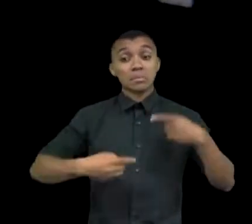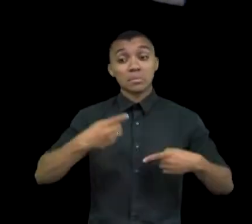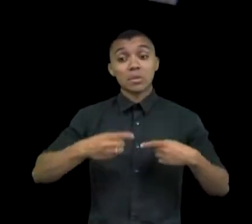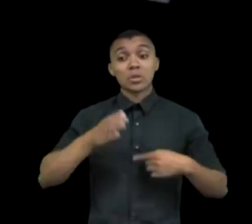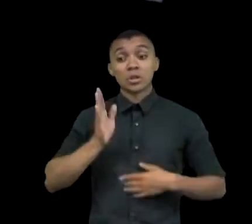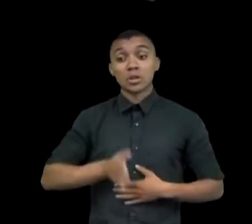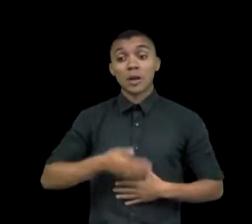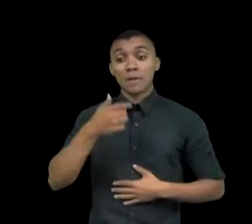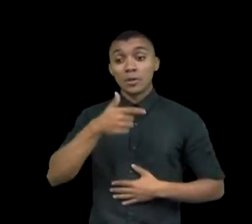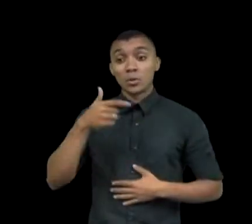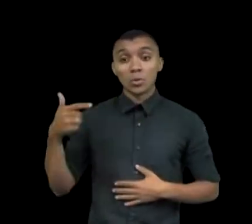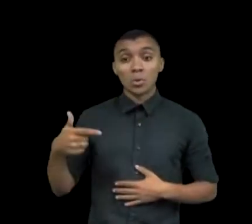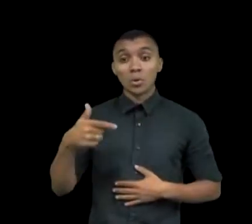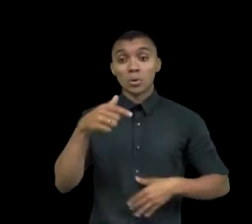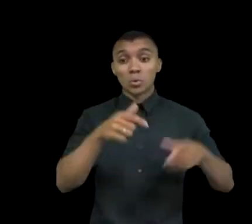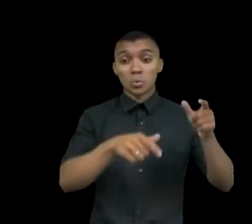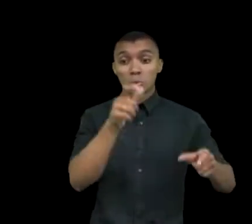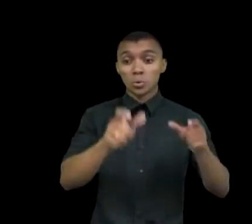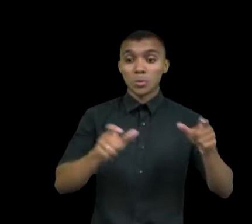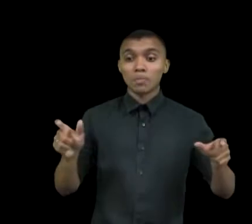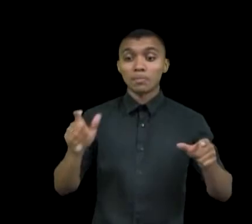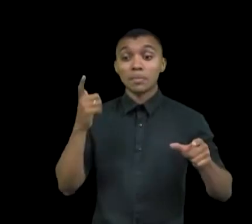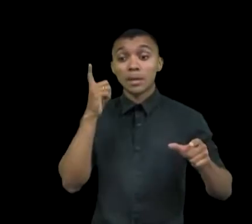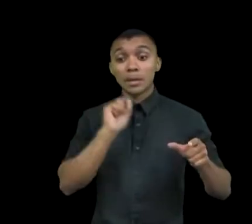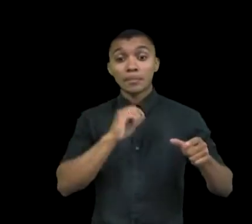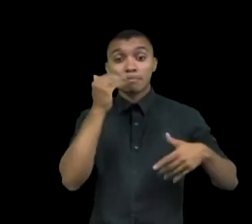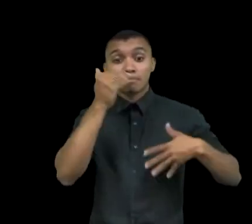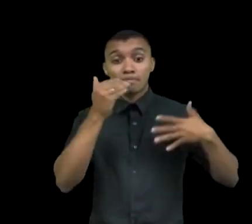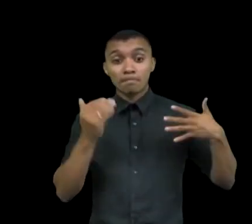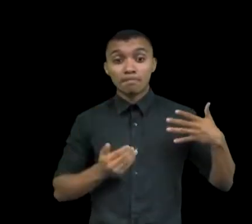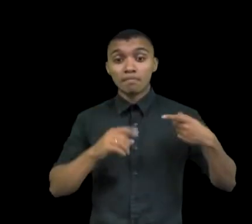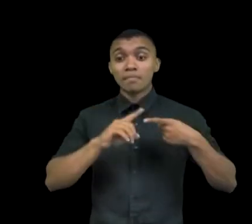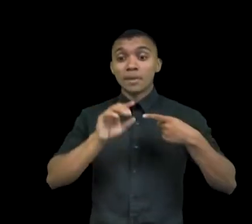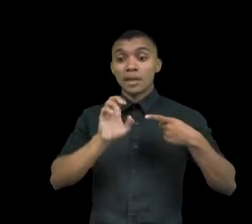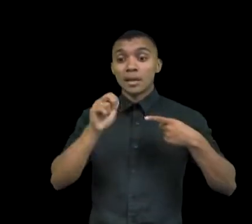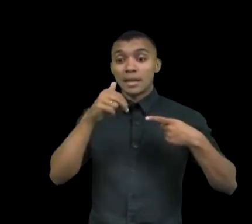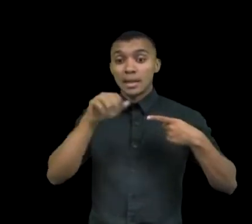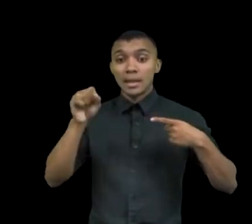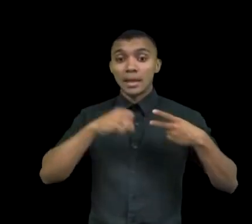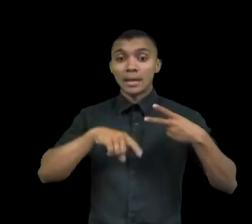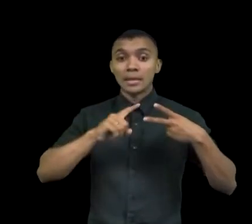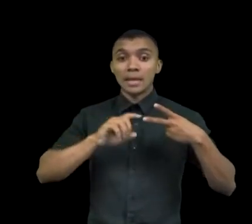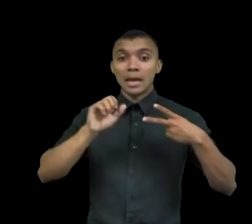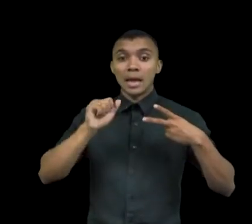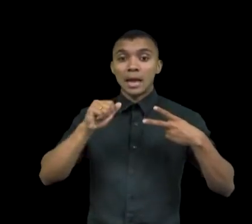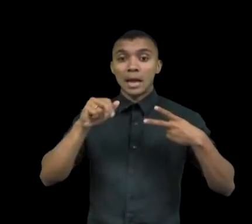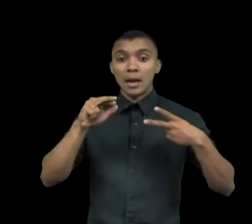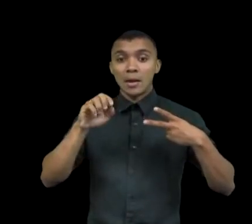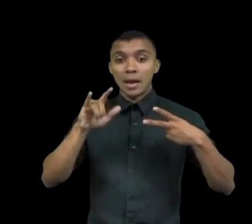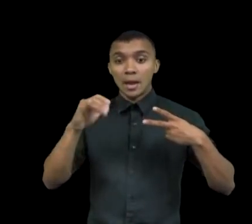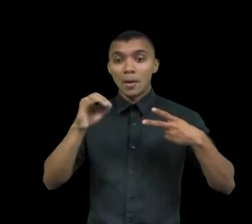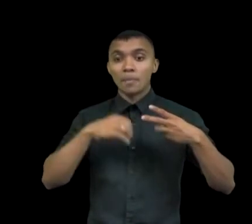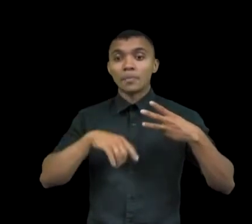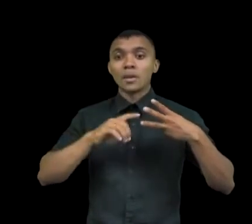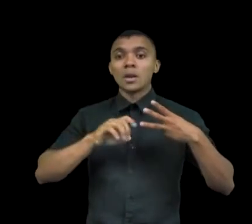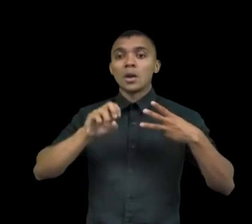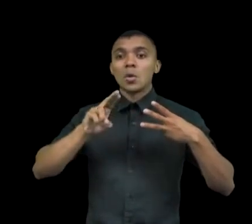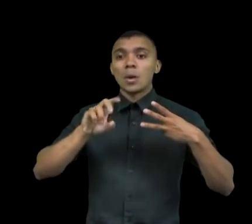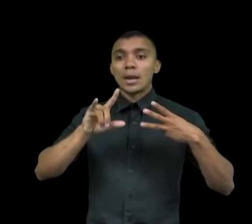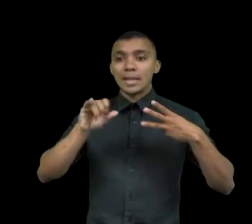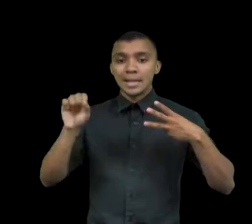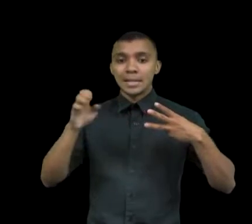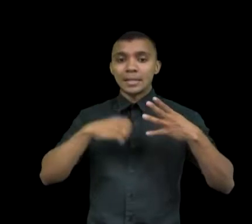candidatos. Entre eles, Enéas, Aureliano Chaves, Ulisses Guimarães, Paulo